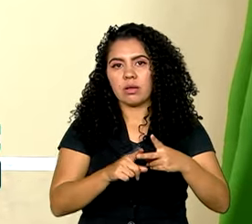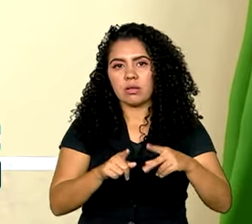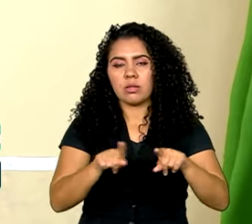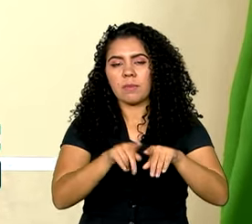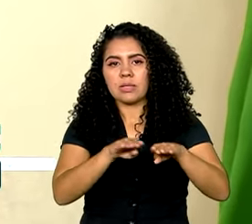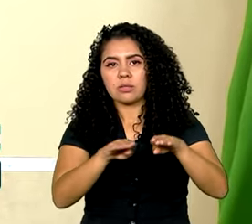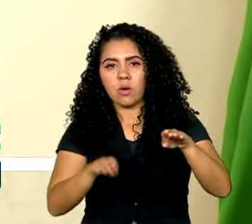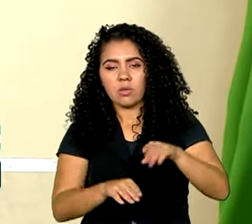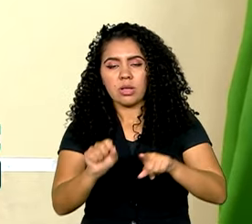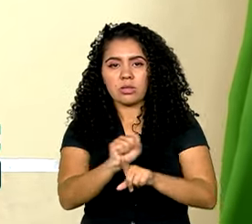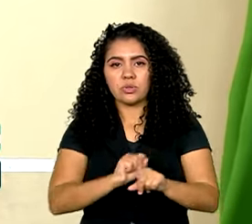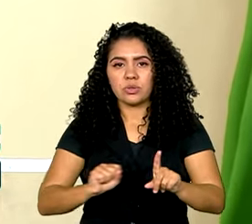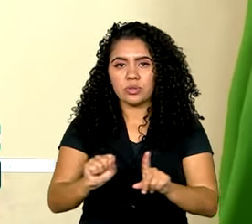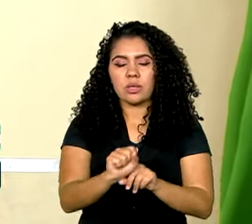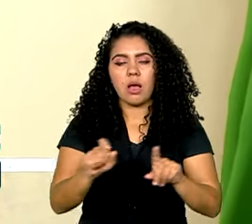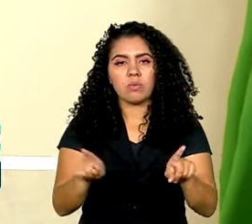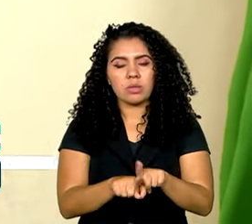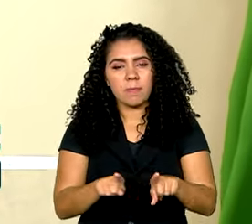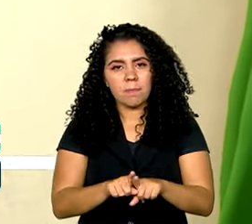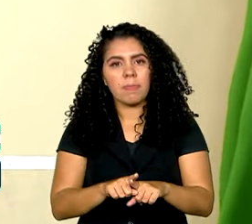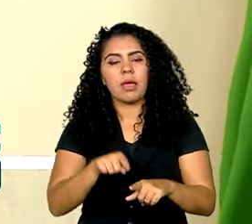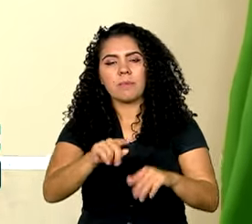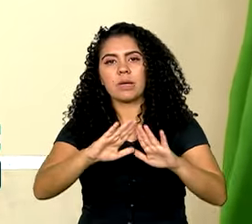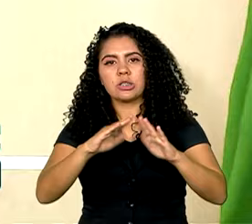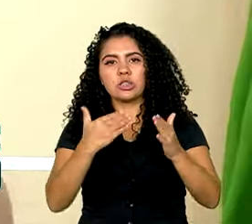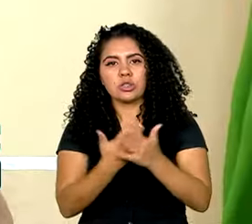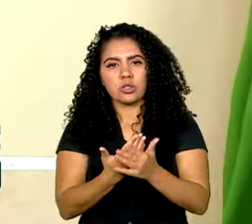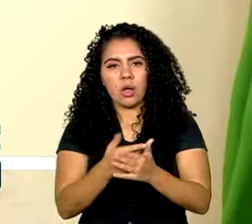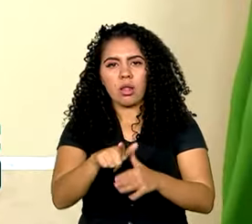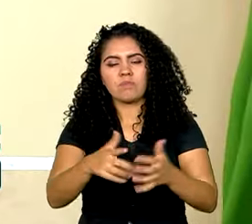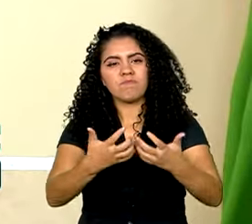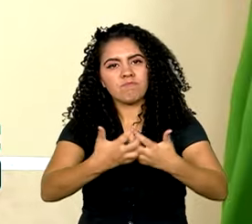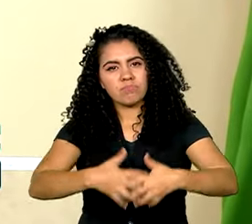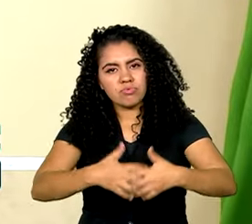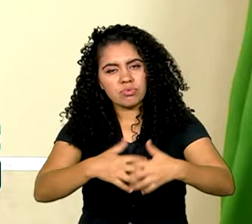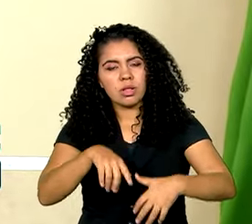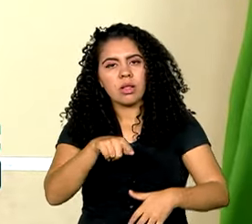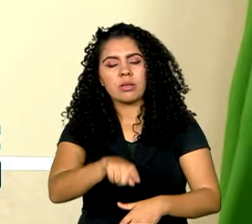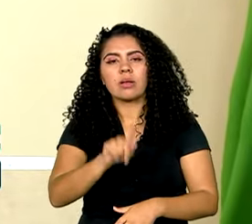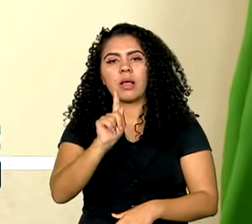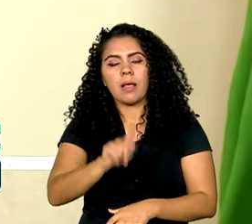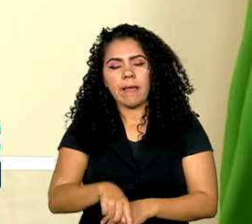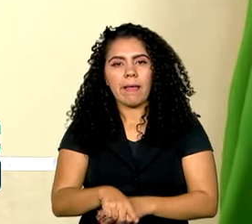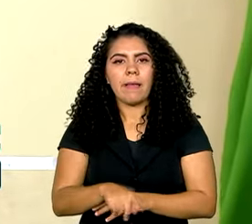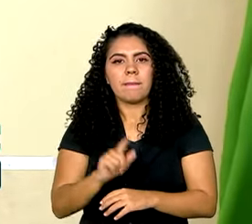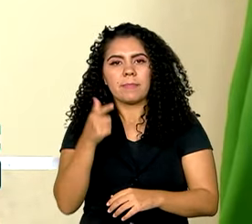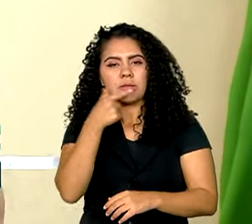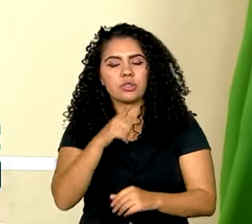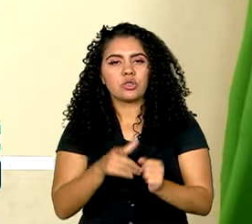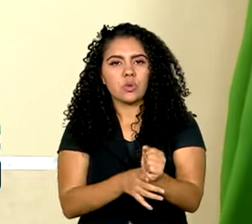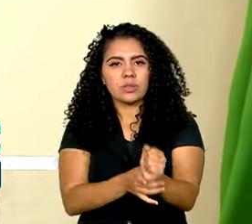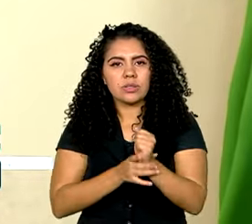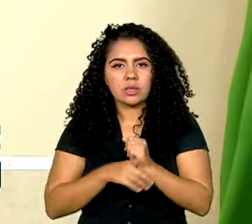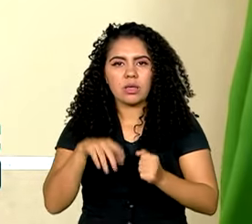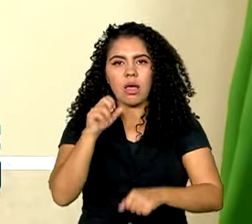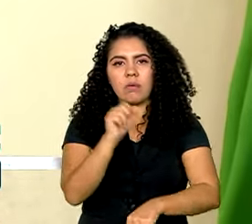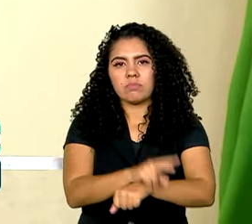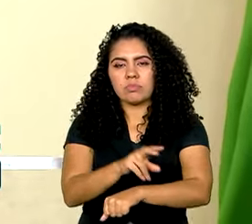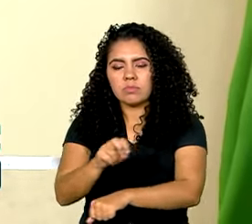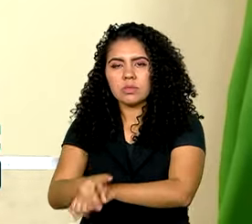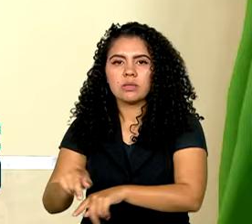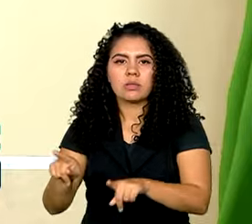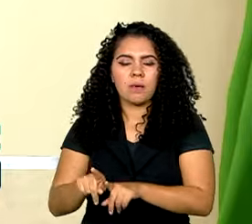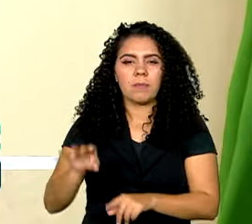acontecido durante as obras, mas também o funcionamento da escola de Sargentos, que permitirá para que a gente possa garantir emprego, geração de renda,